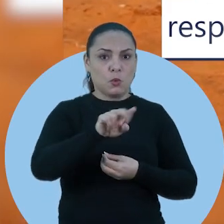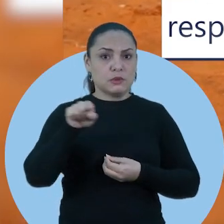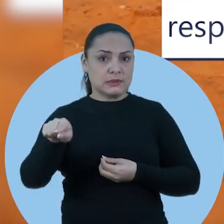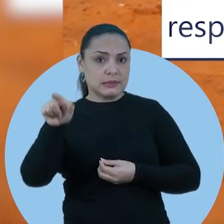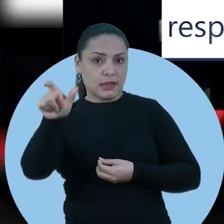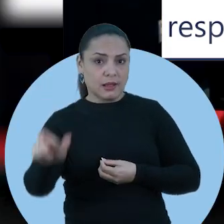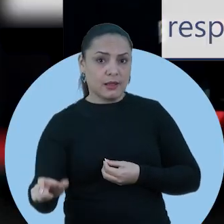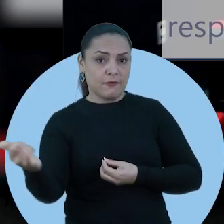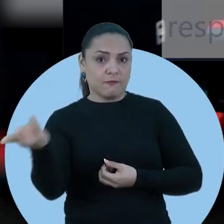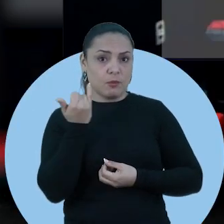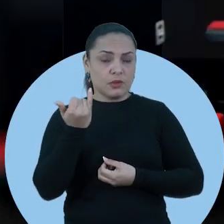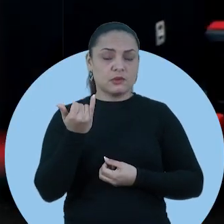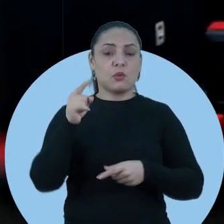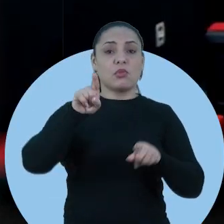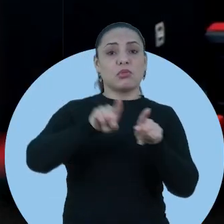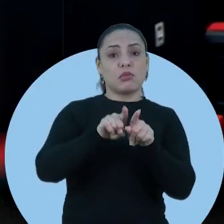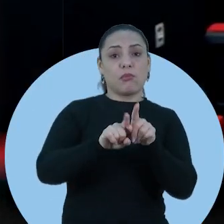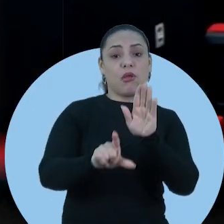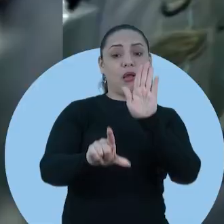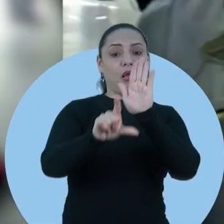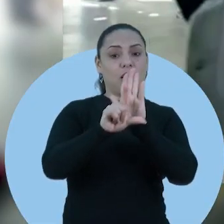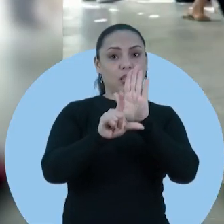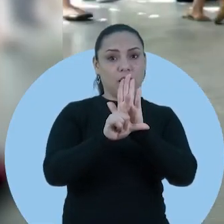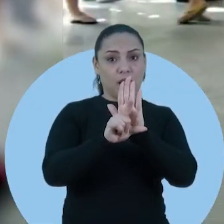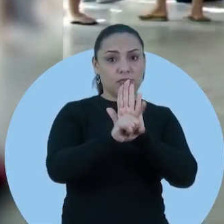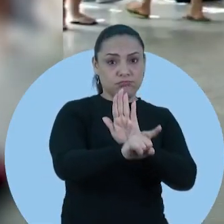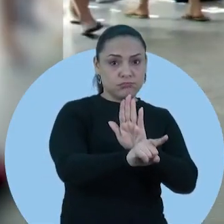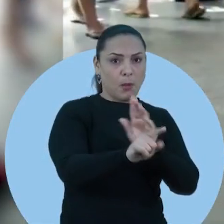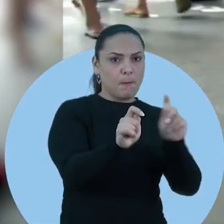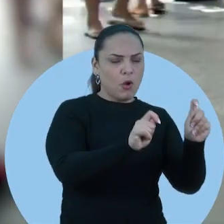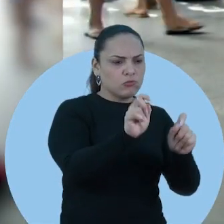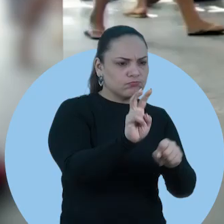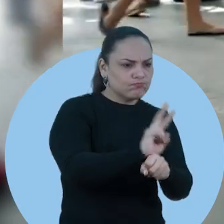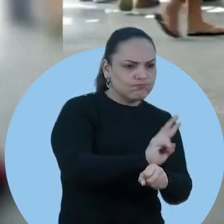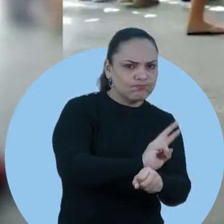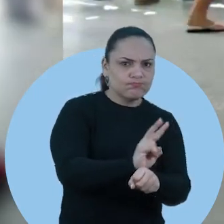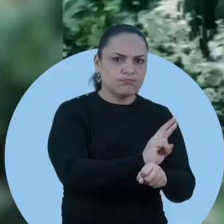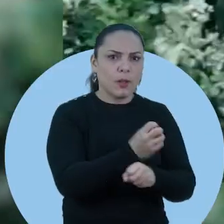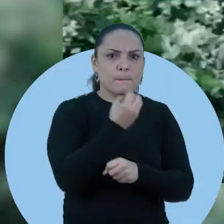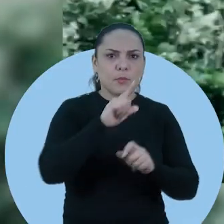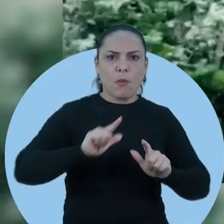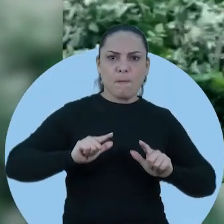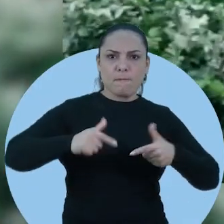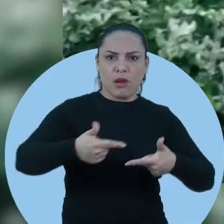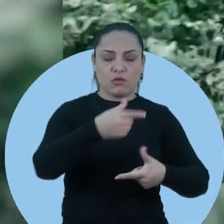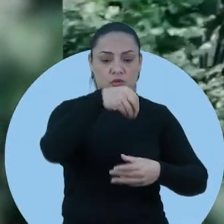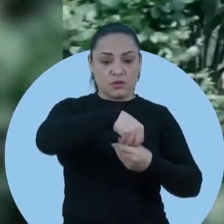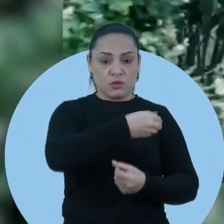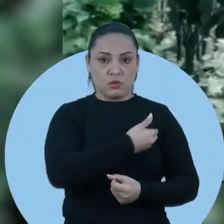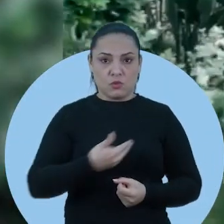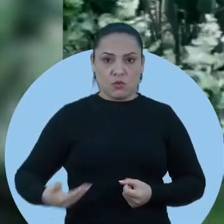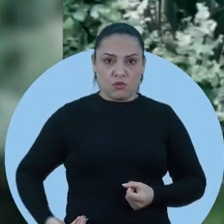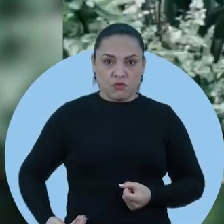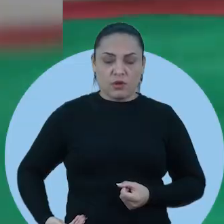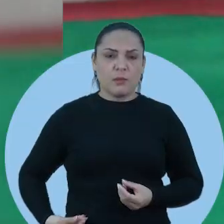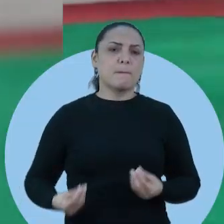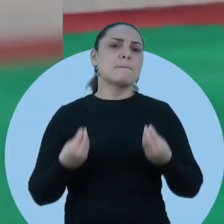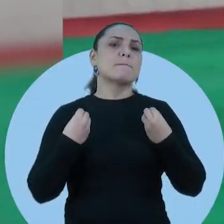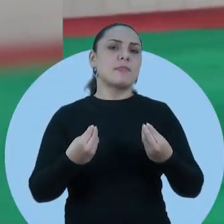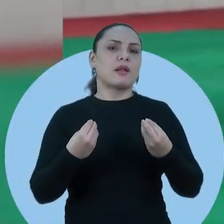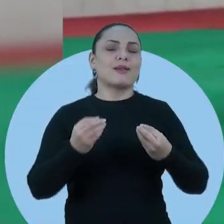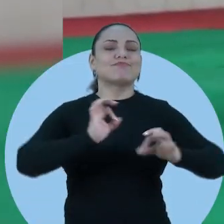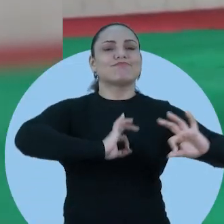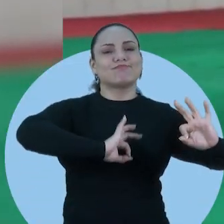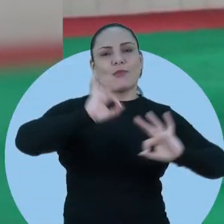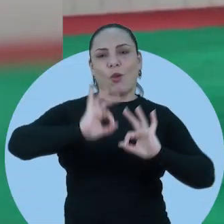pessoais. A lei também estabelece que o controlador poderá formular regras de boas práticas e de governança que estabeleçam as